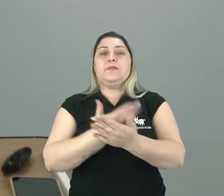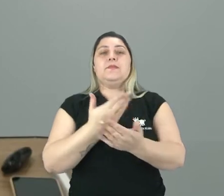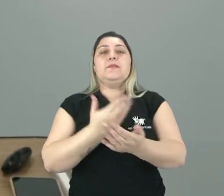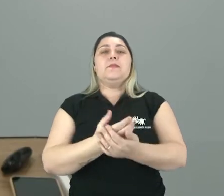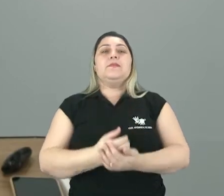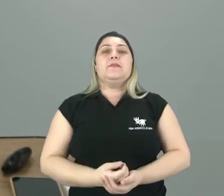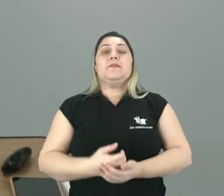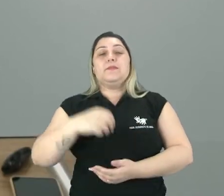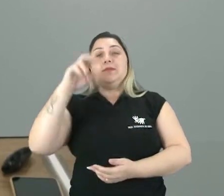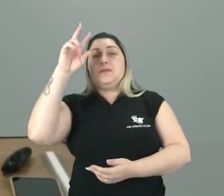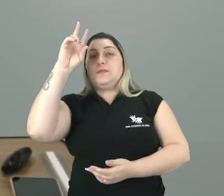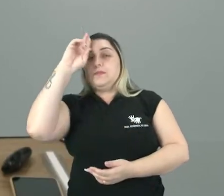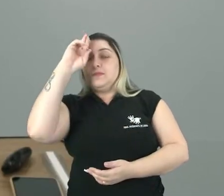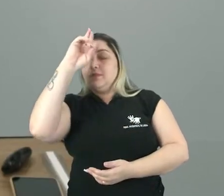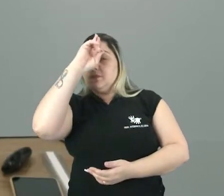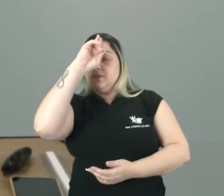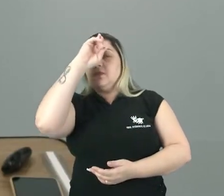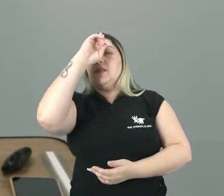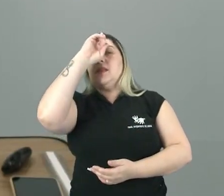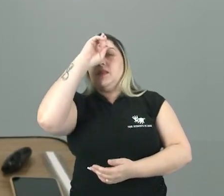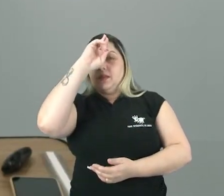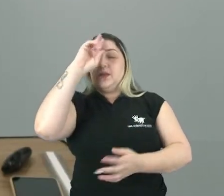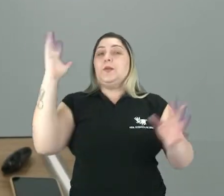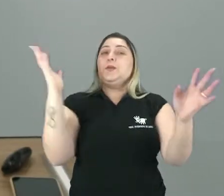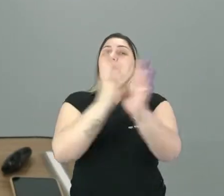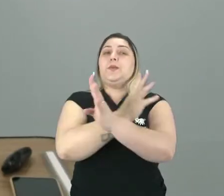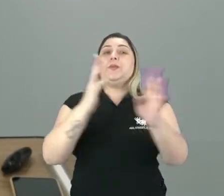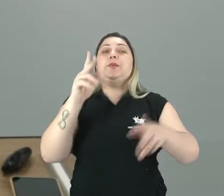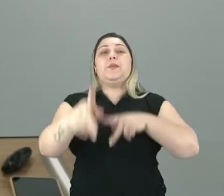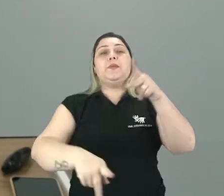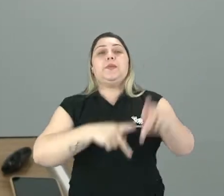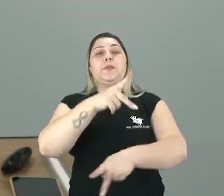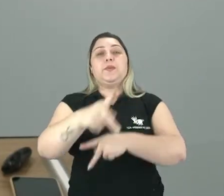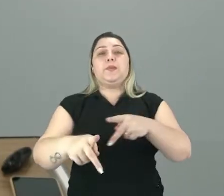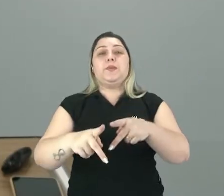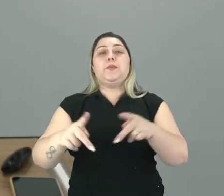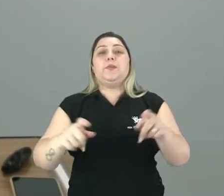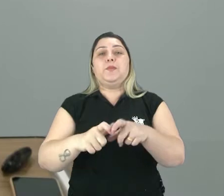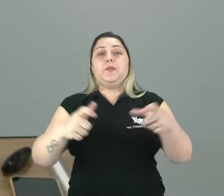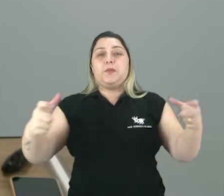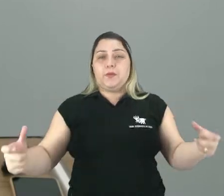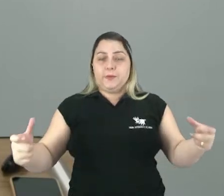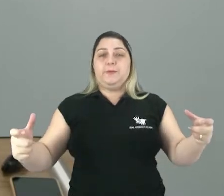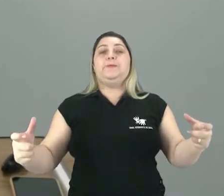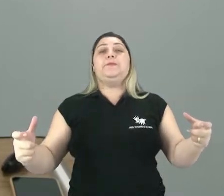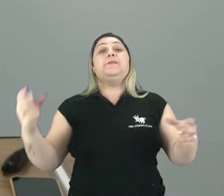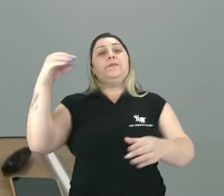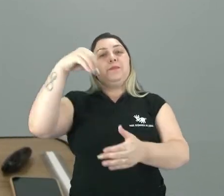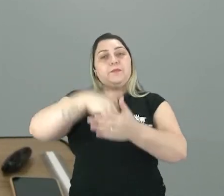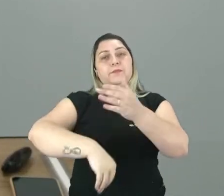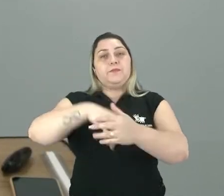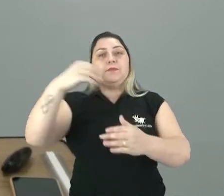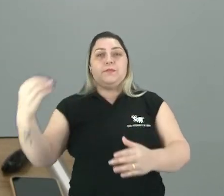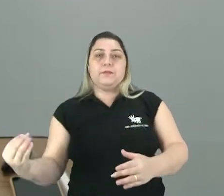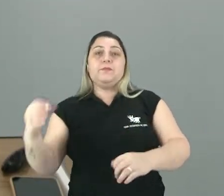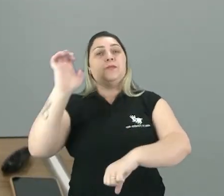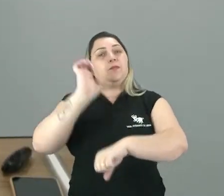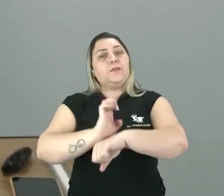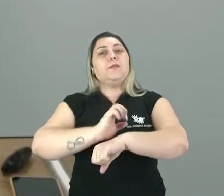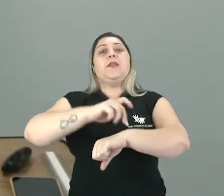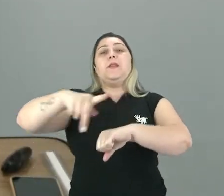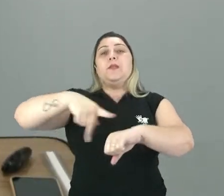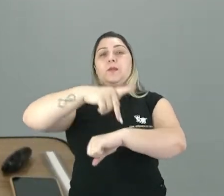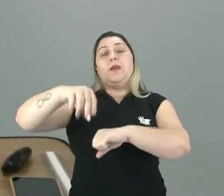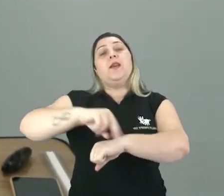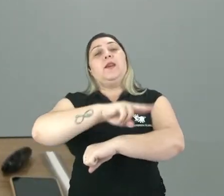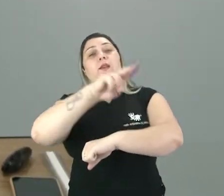história, fluxos populacionais de migração, a imigração interna e externa. Vamos compreender a diferença dessas